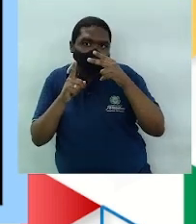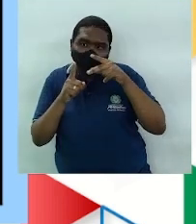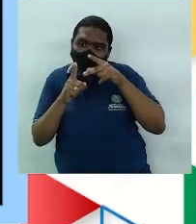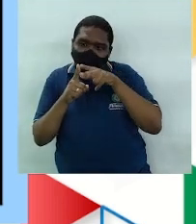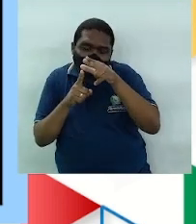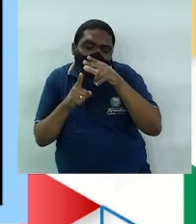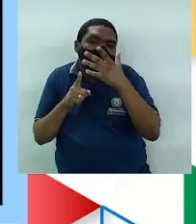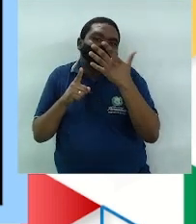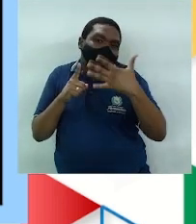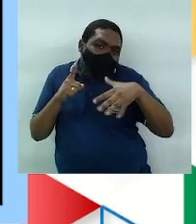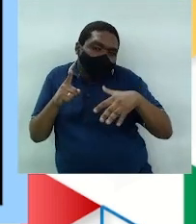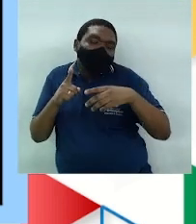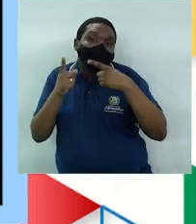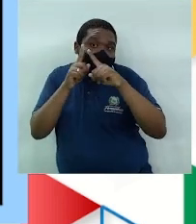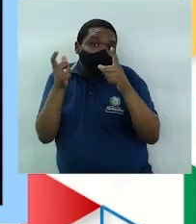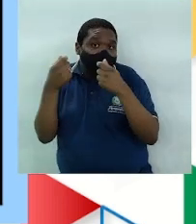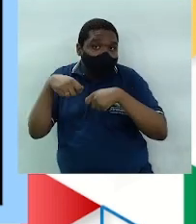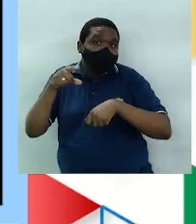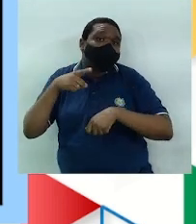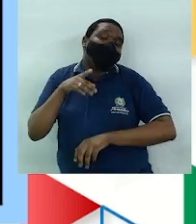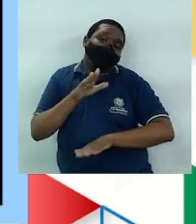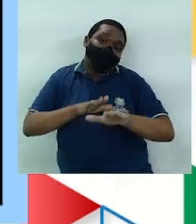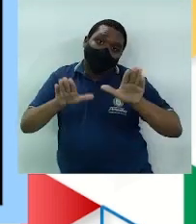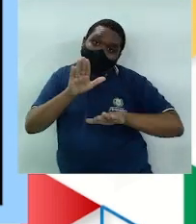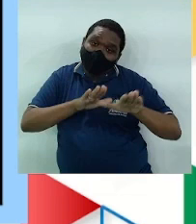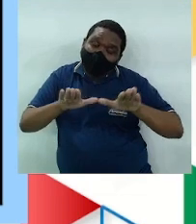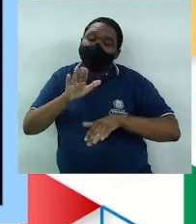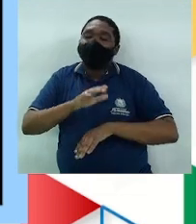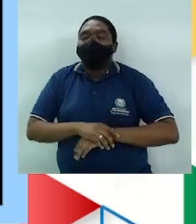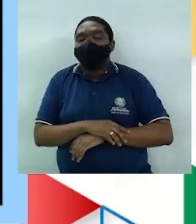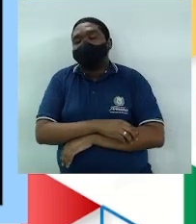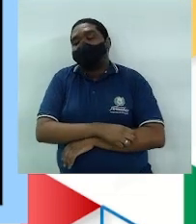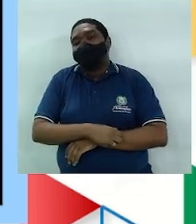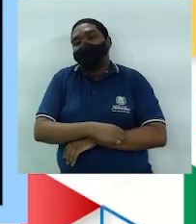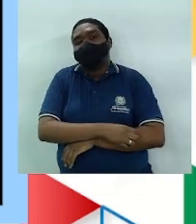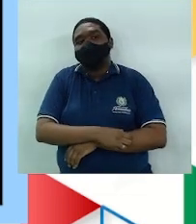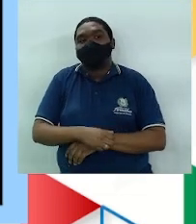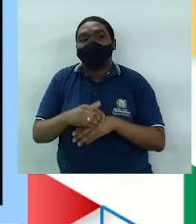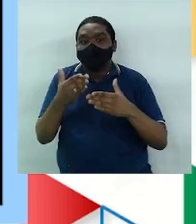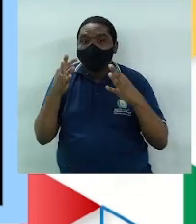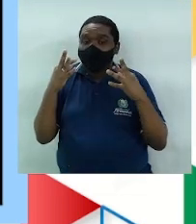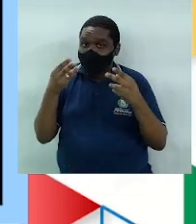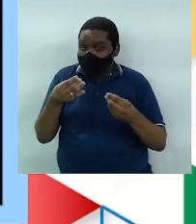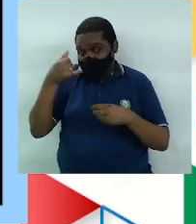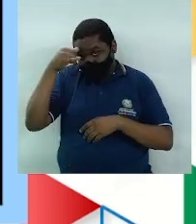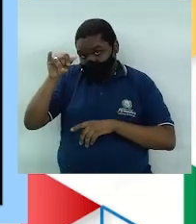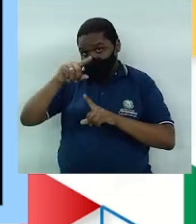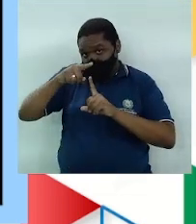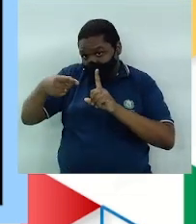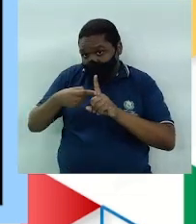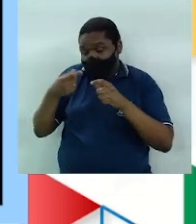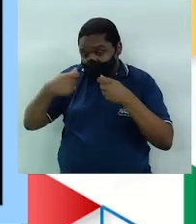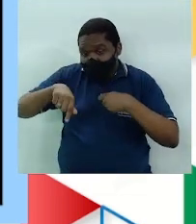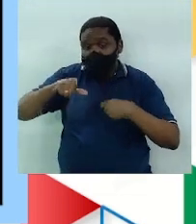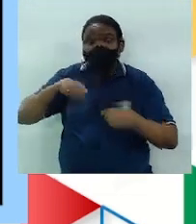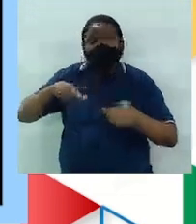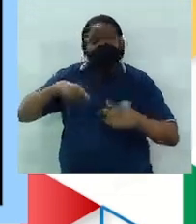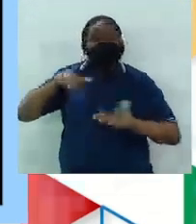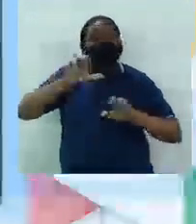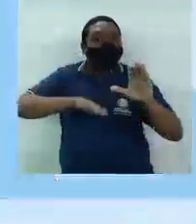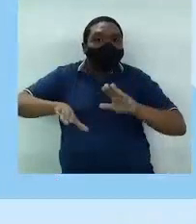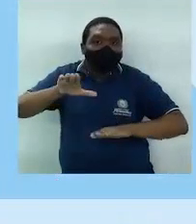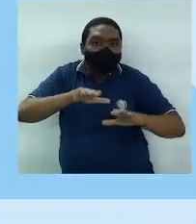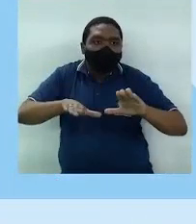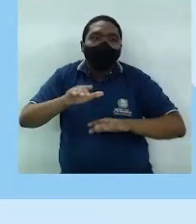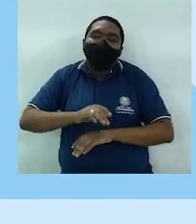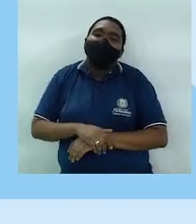e requer cuidados de validade, tá certo? Então, todos esses meios contraceptivos têm que ter um certo cuidado, tá certo?